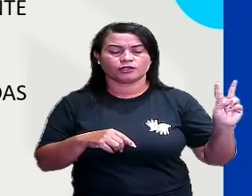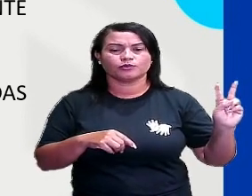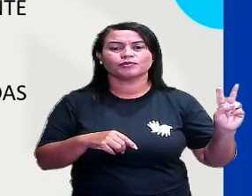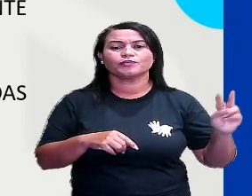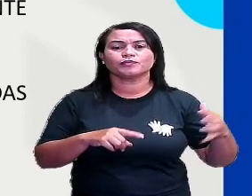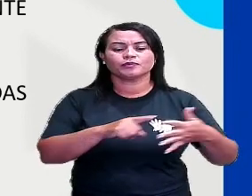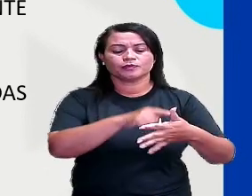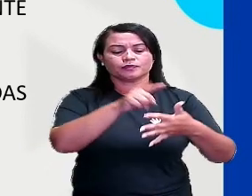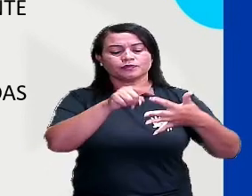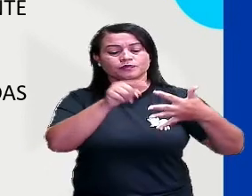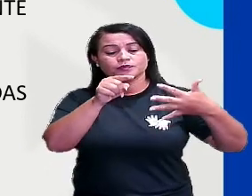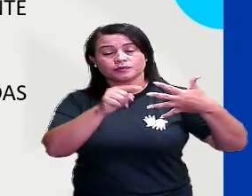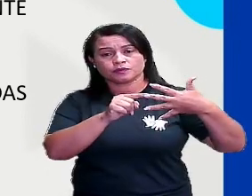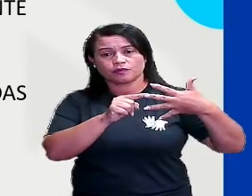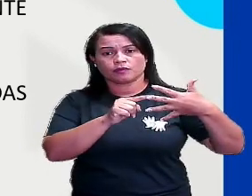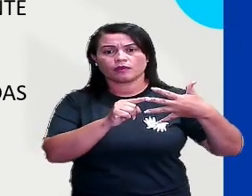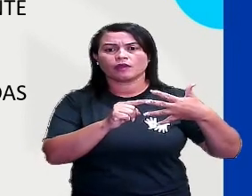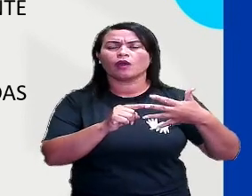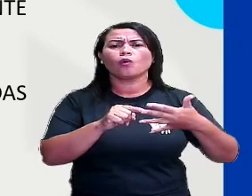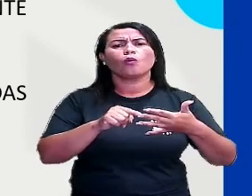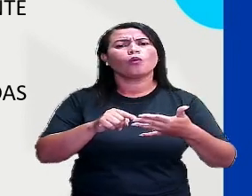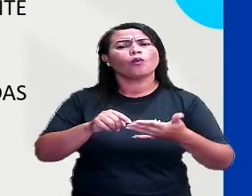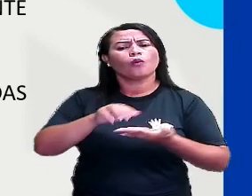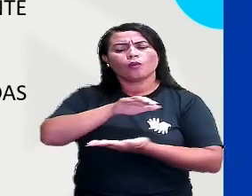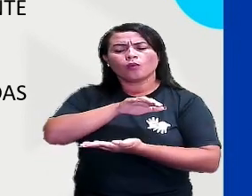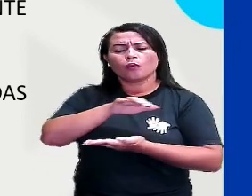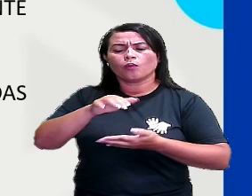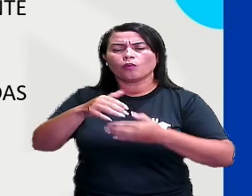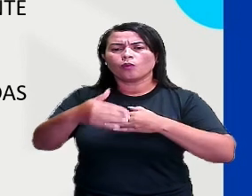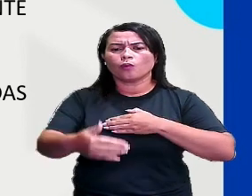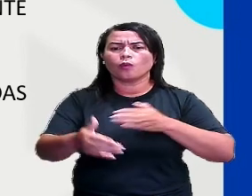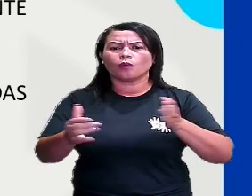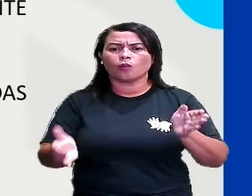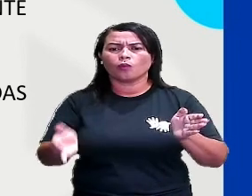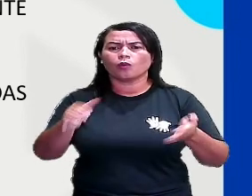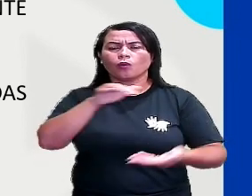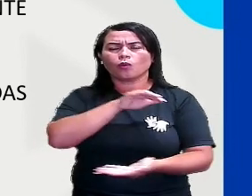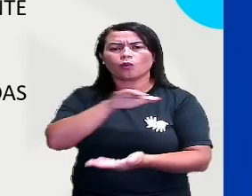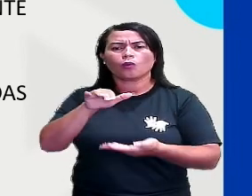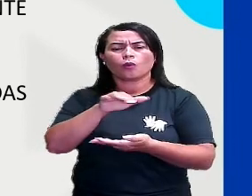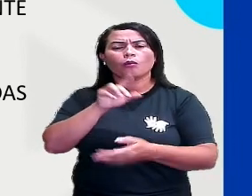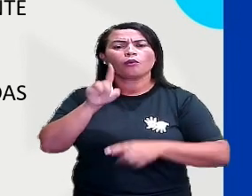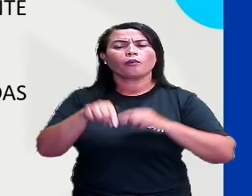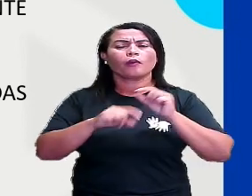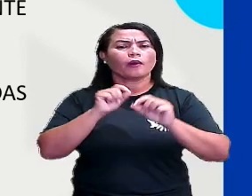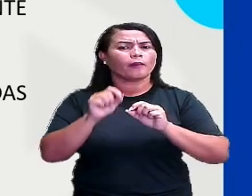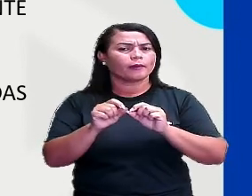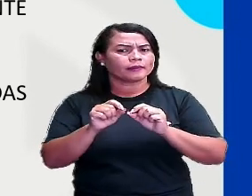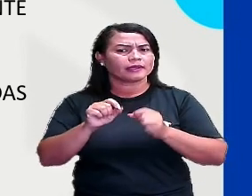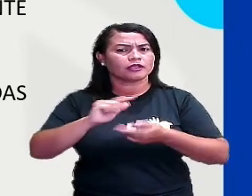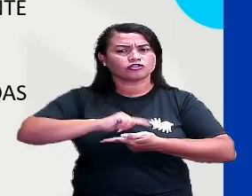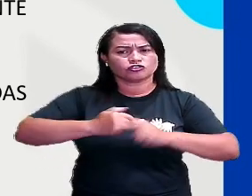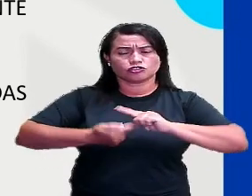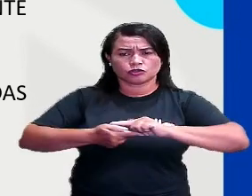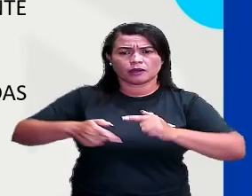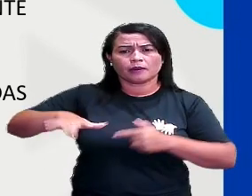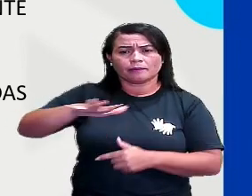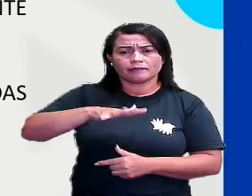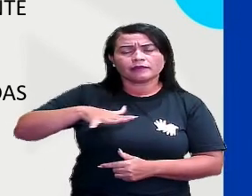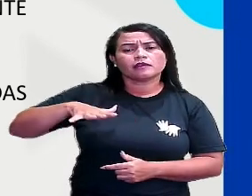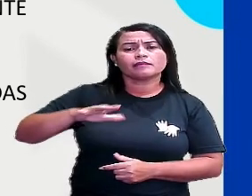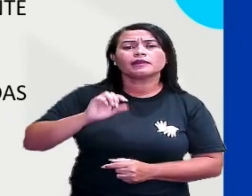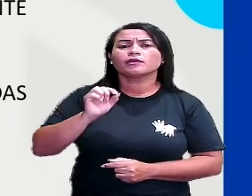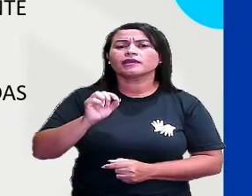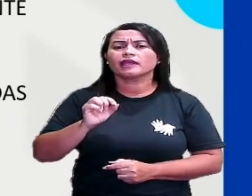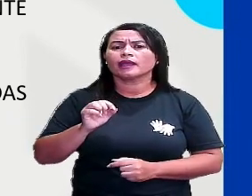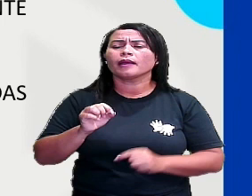Verdadeiro. O cubo é um sólido geométrico formado exclusivamente pela figura plana quadrado.